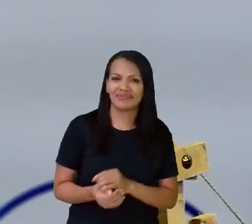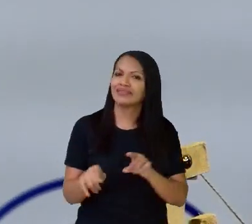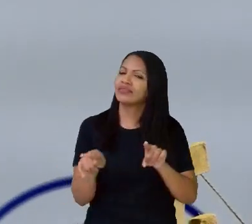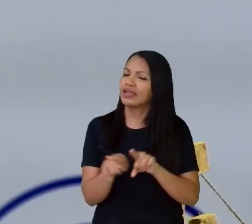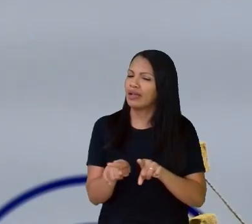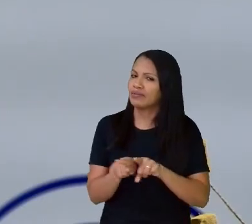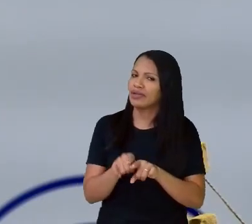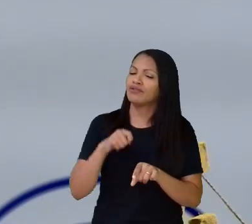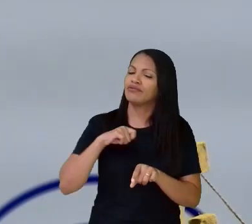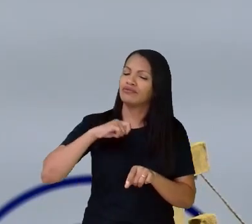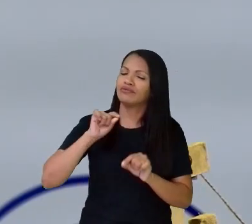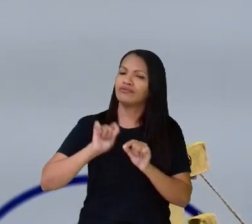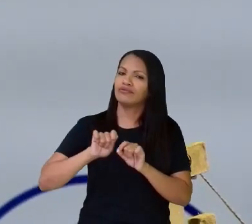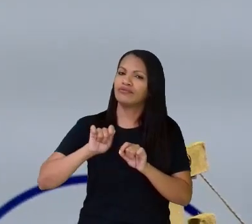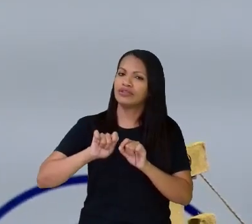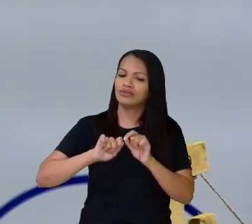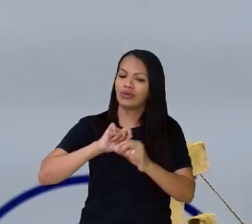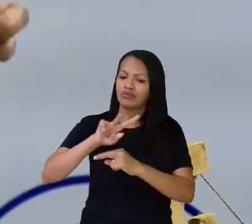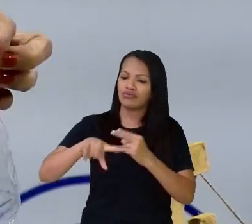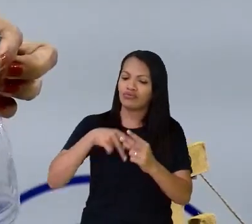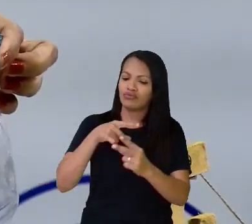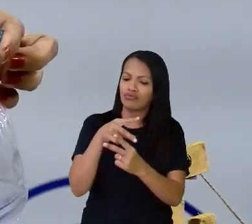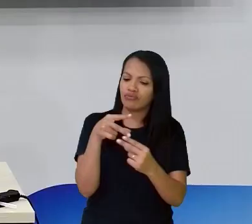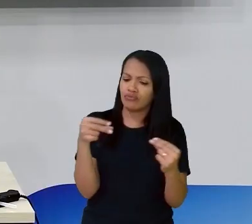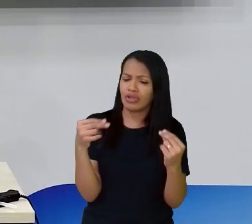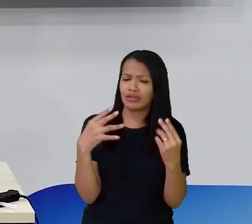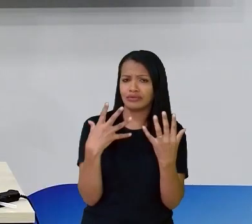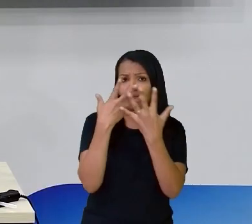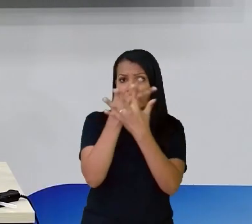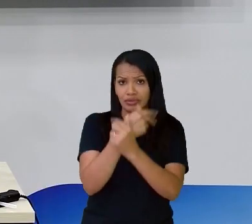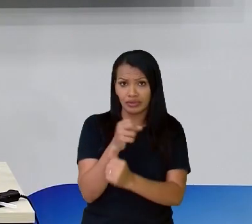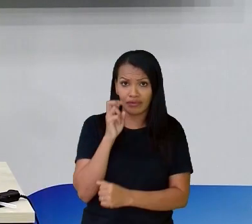Fiz um lacinho Bem bonito Como vocês estão vendo Aí agora Tá?